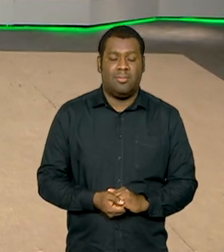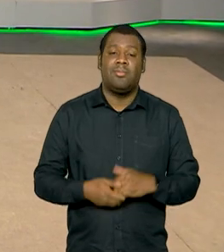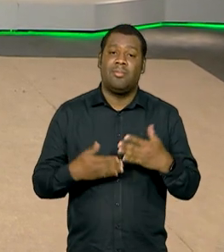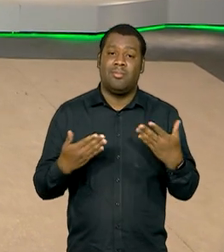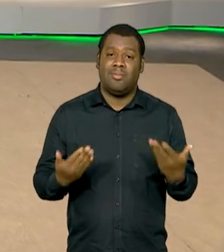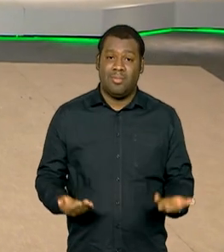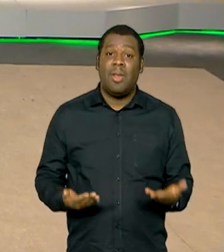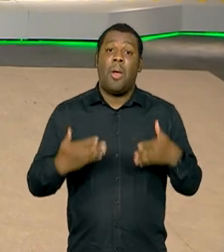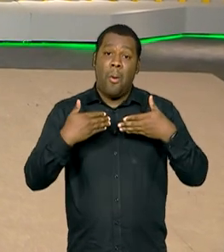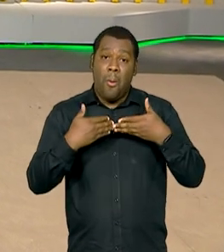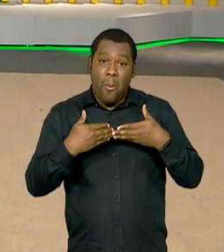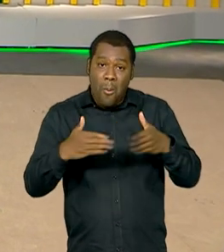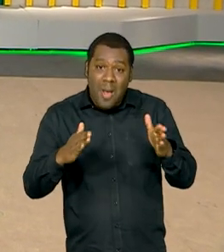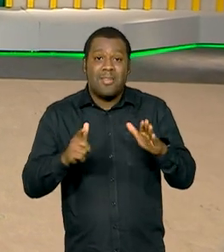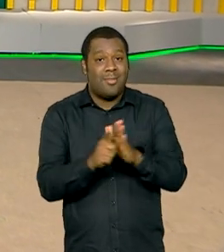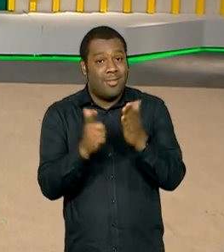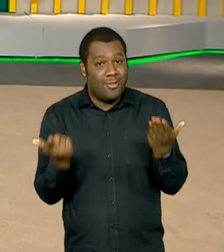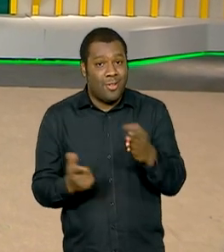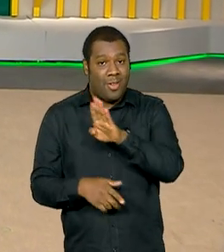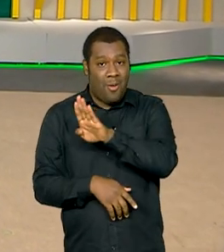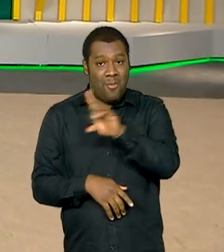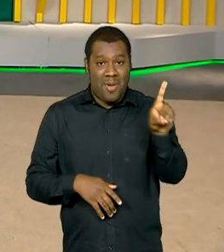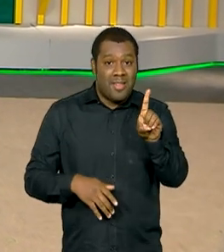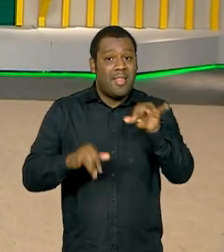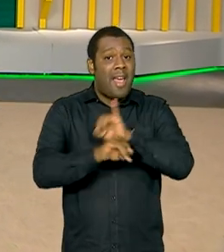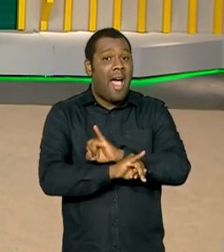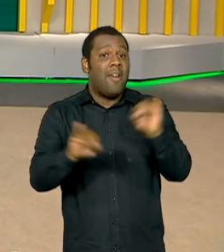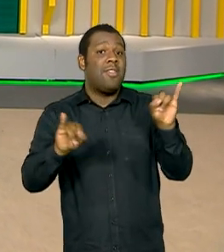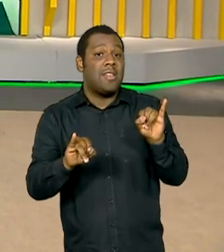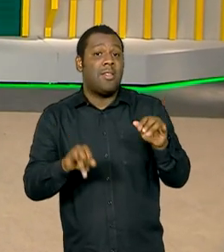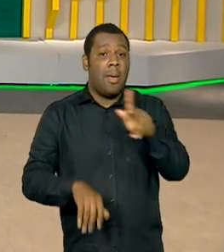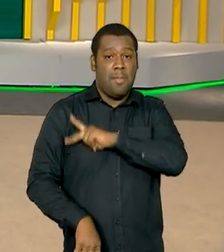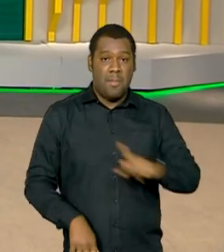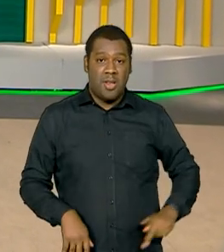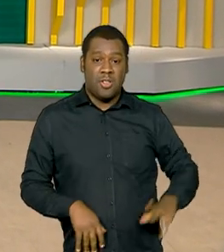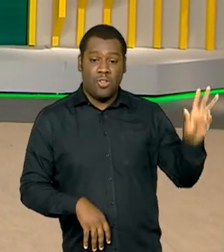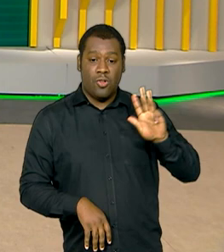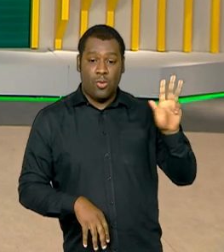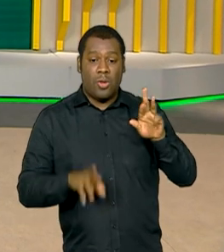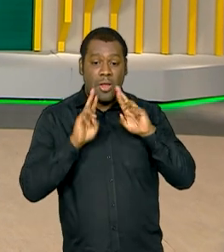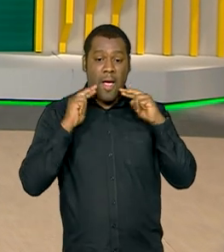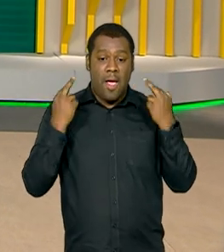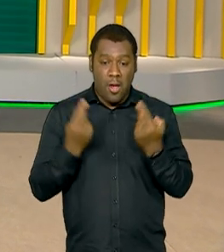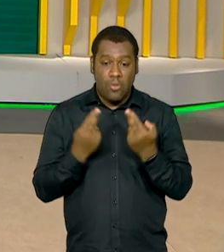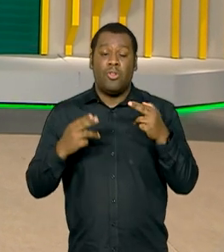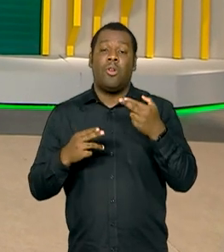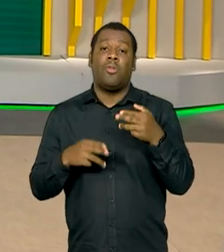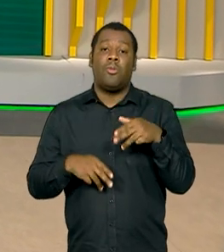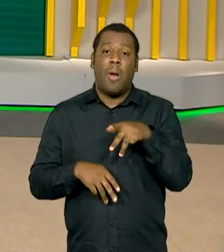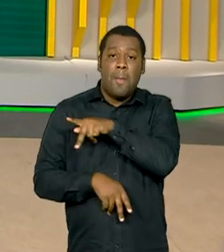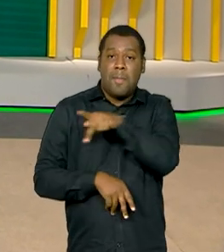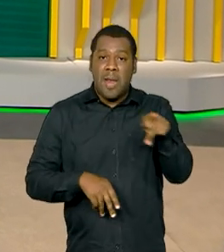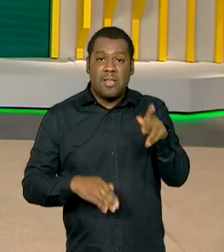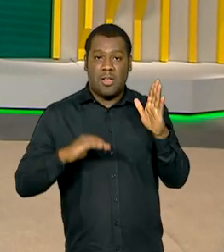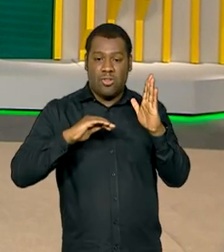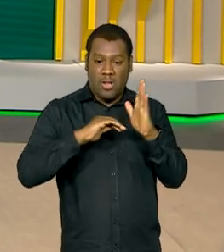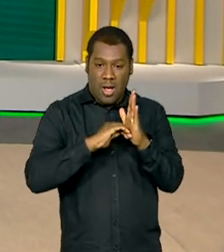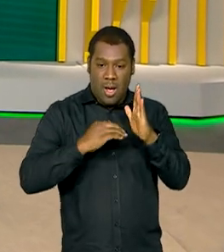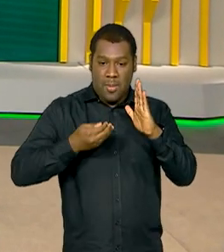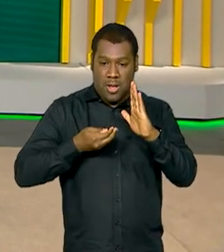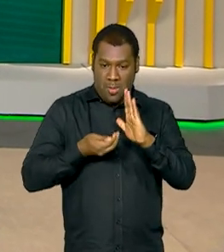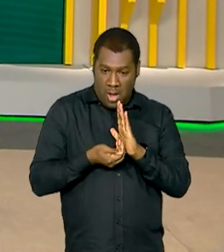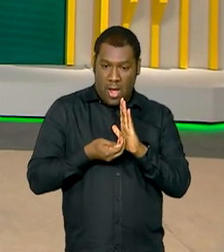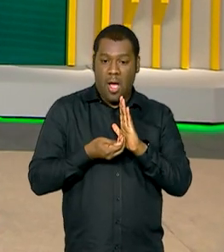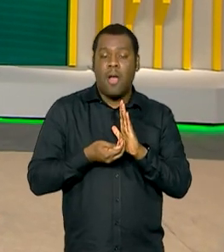E a gente abre esta edição do Brasil em Dia falando do encontro do presidente Lula com os presidentes da Câmara, Arthur Lira, e do